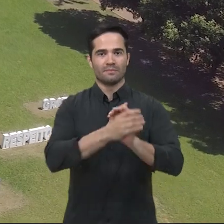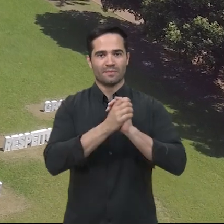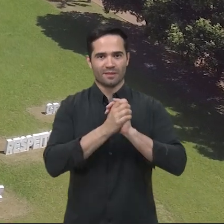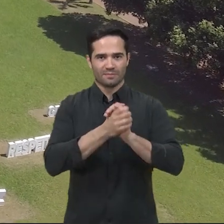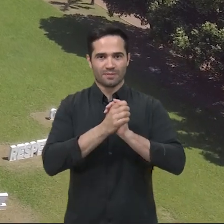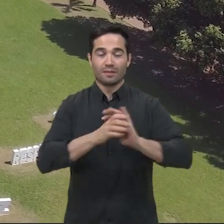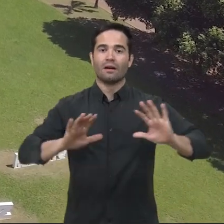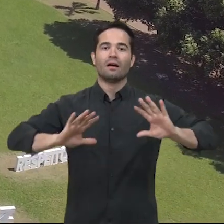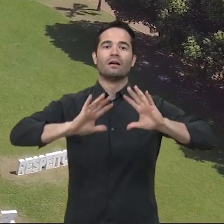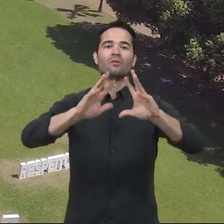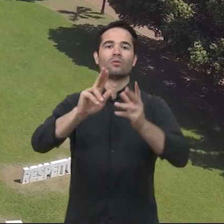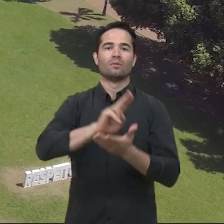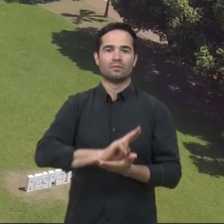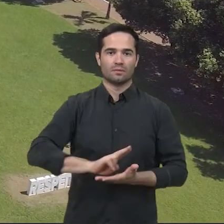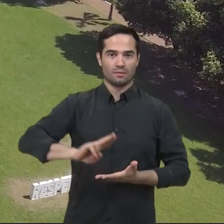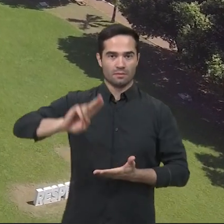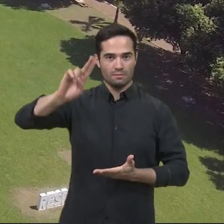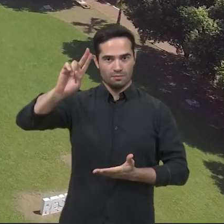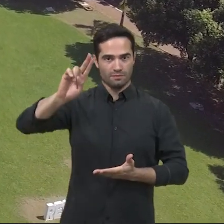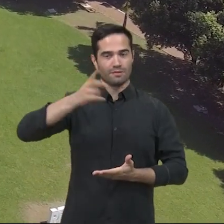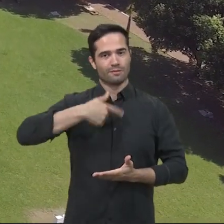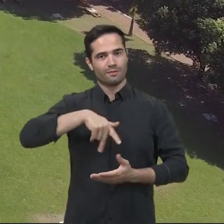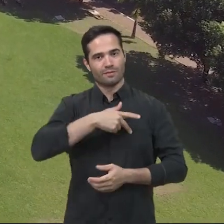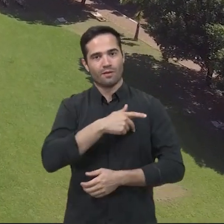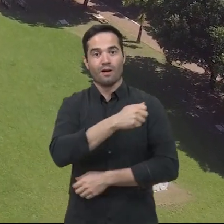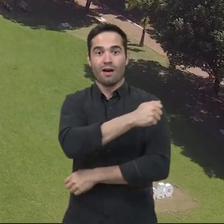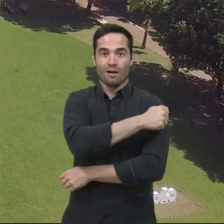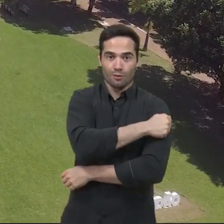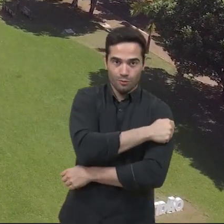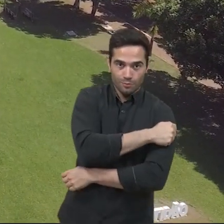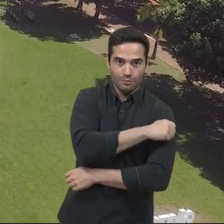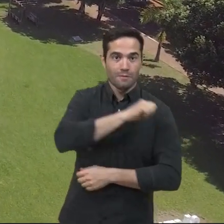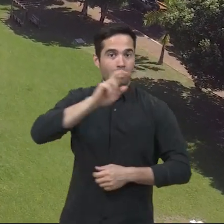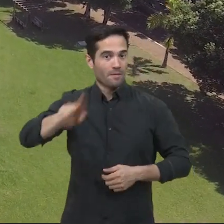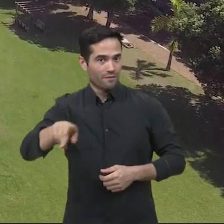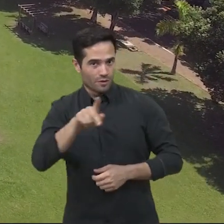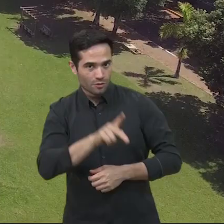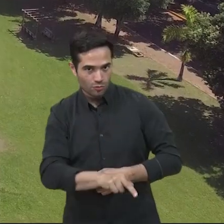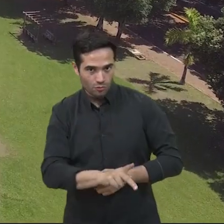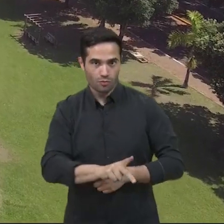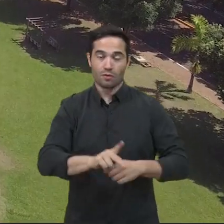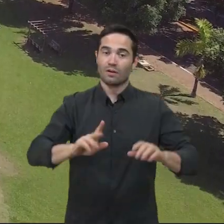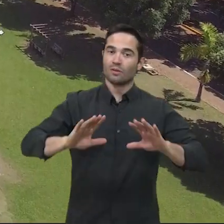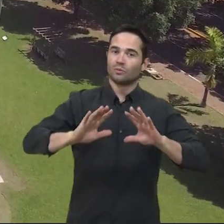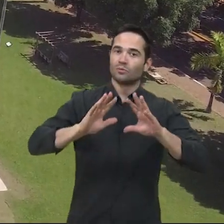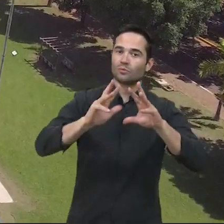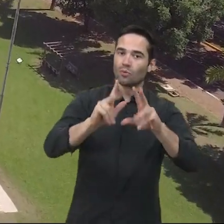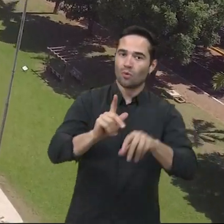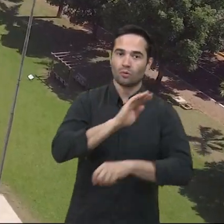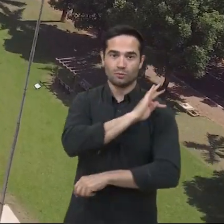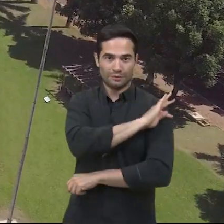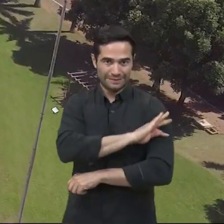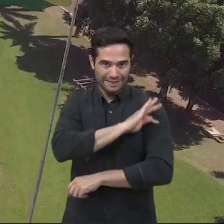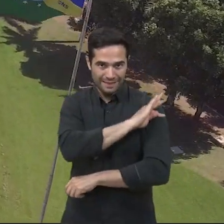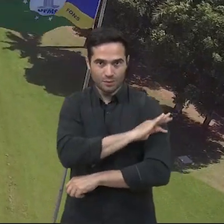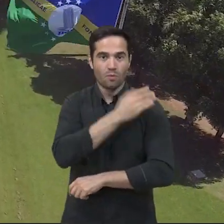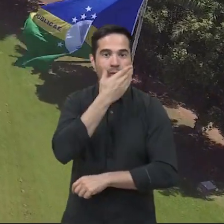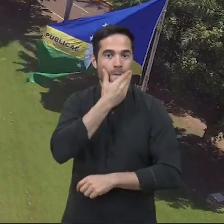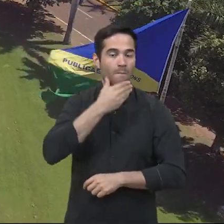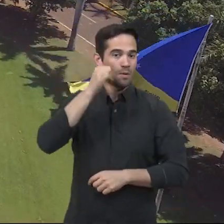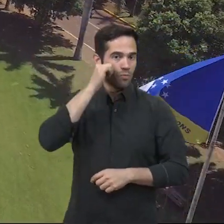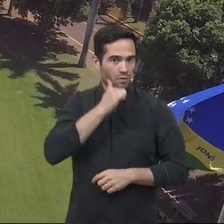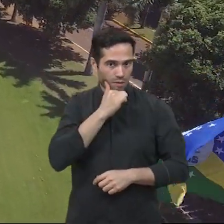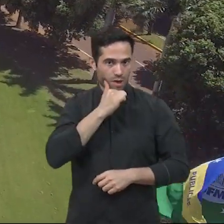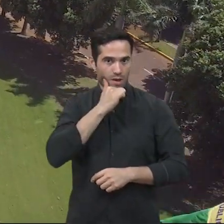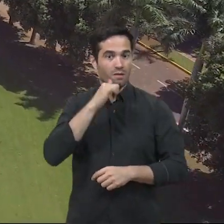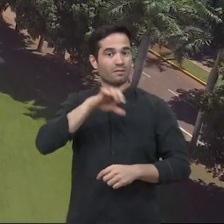Parabéns para toda a nossa universidade, para os nossos estudantes, nossas professoras, professores, nossas técnicas e